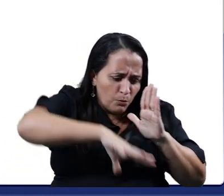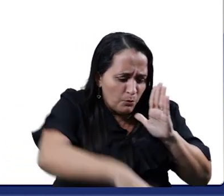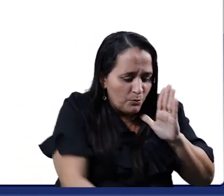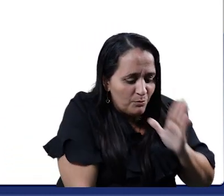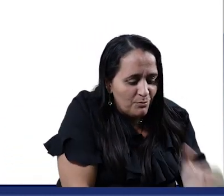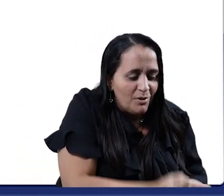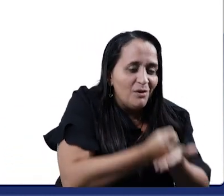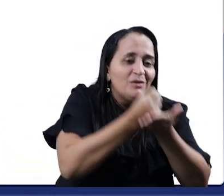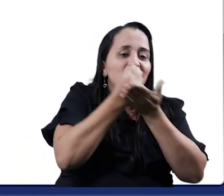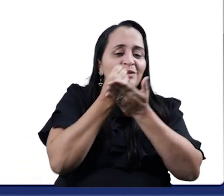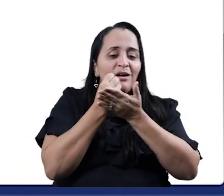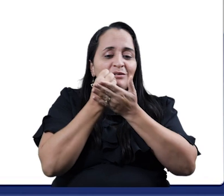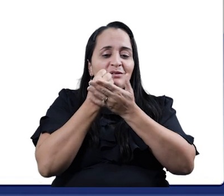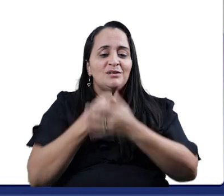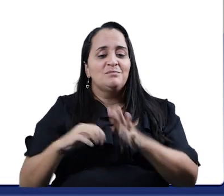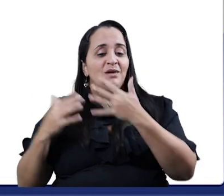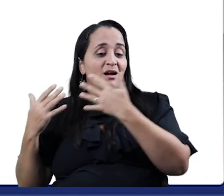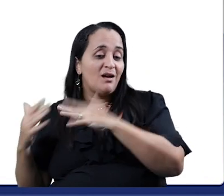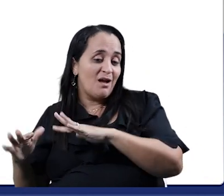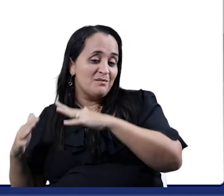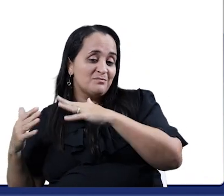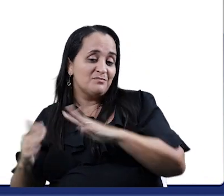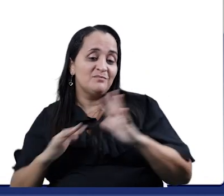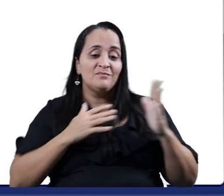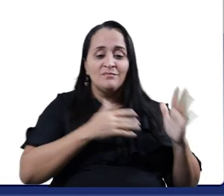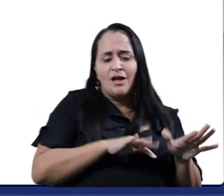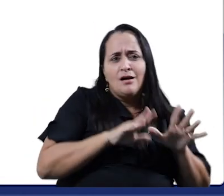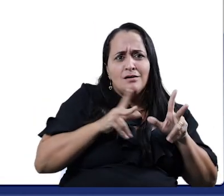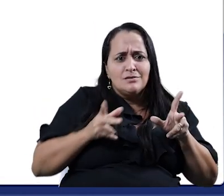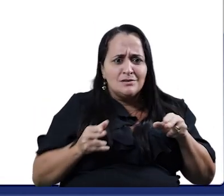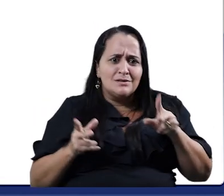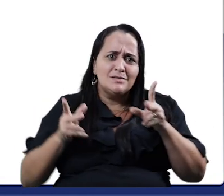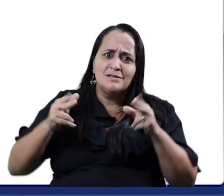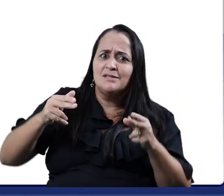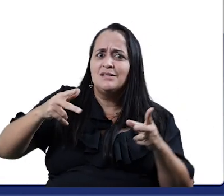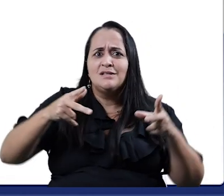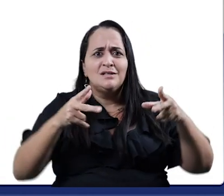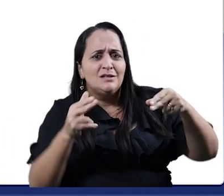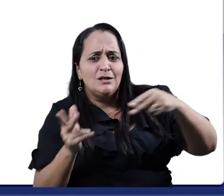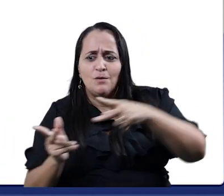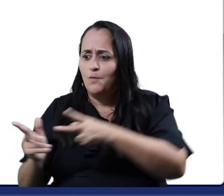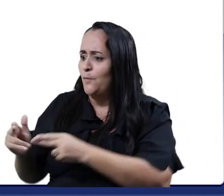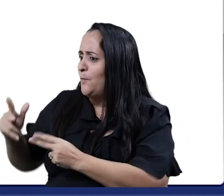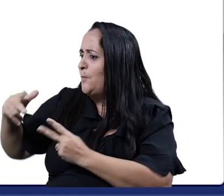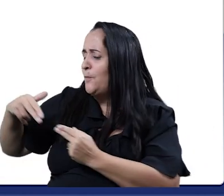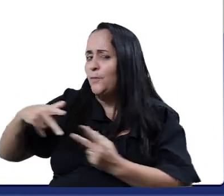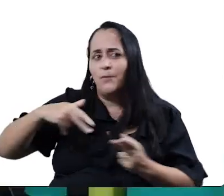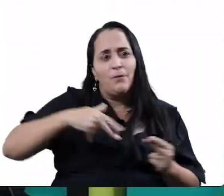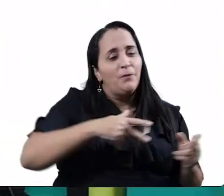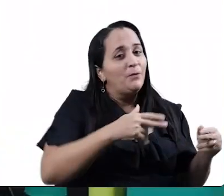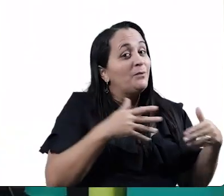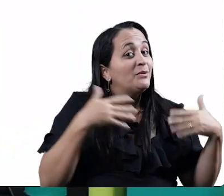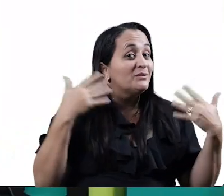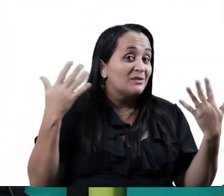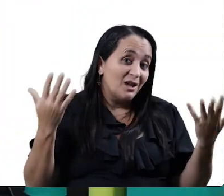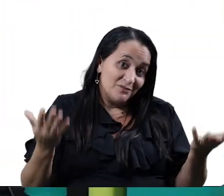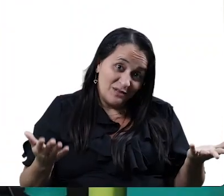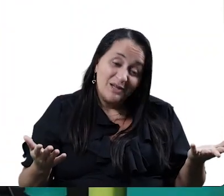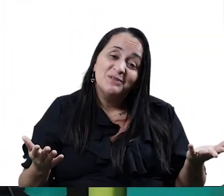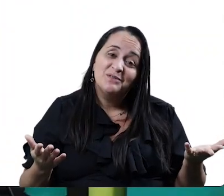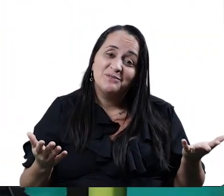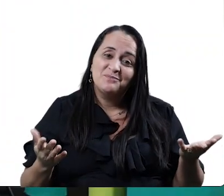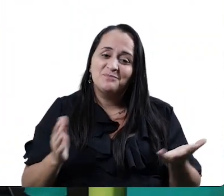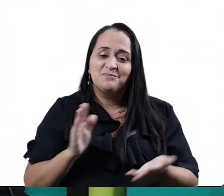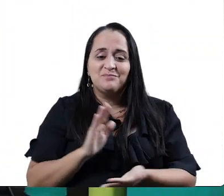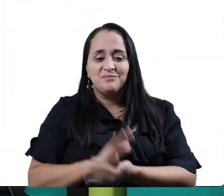do mar. Cirili pra lá, cirili pra cá. A Maria é bela e quer casar. Viram, meus alunos?